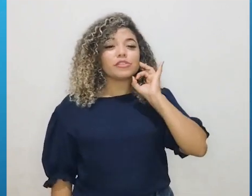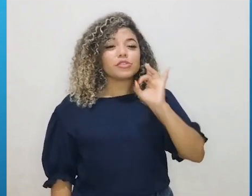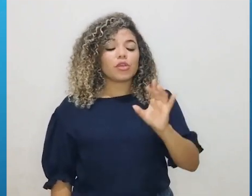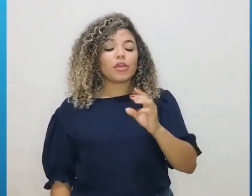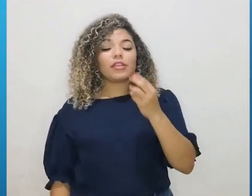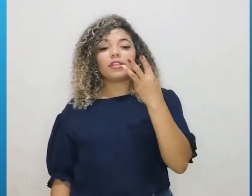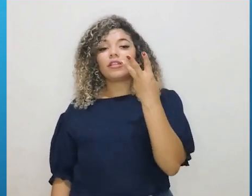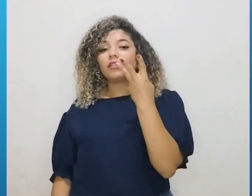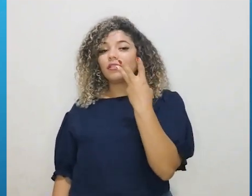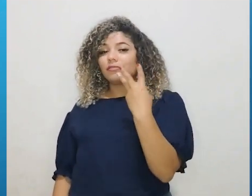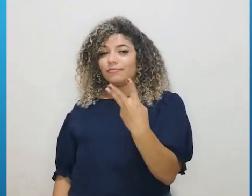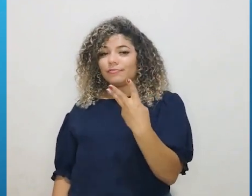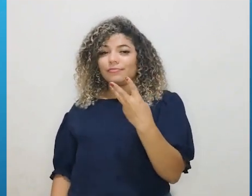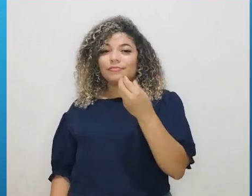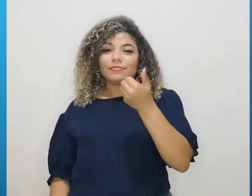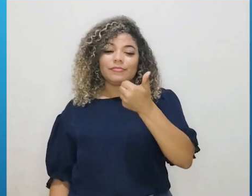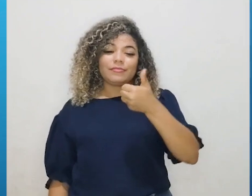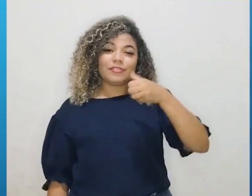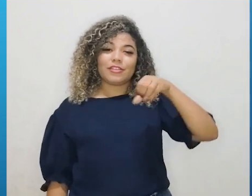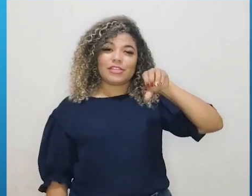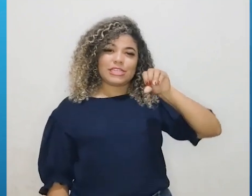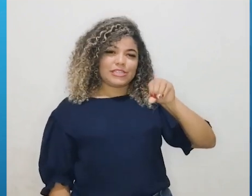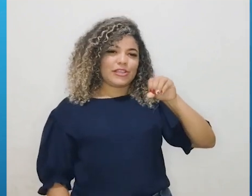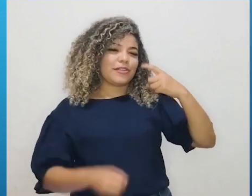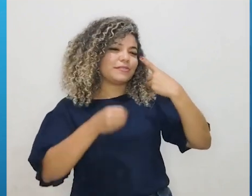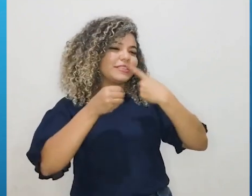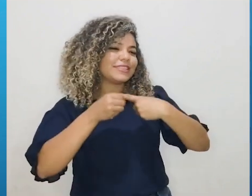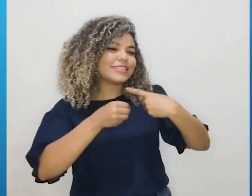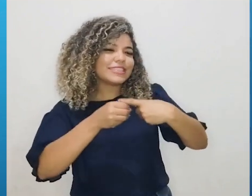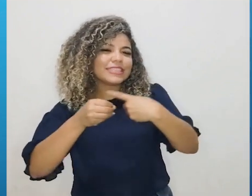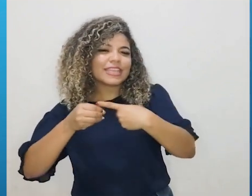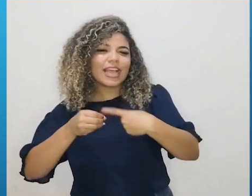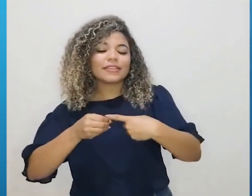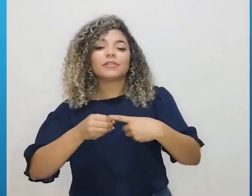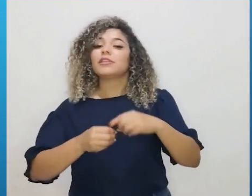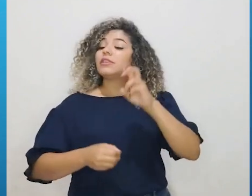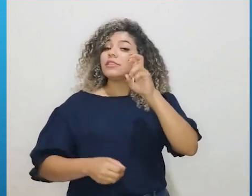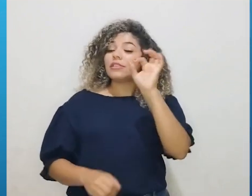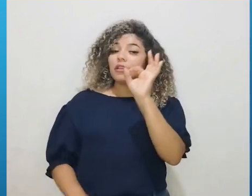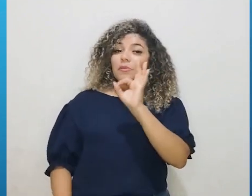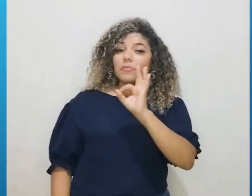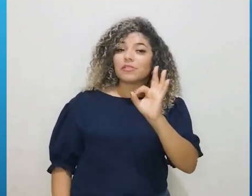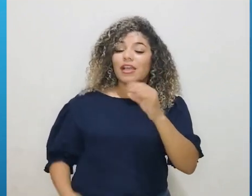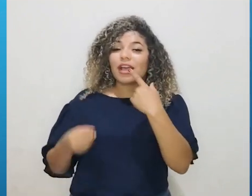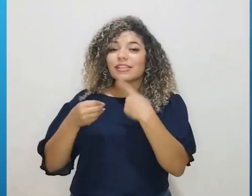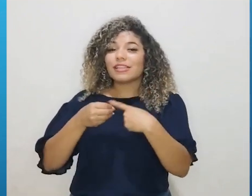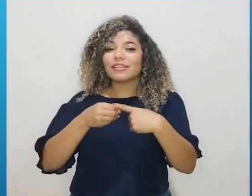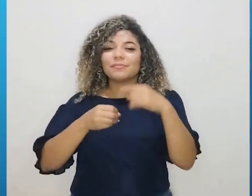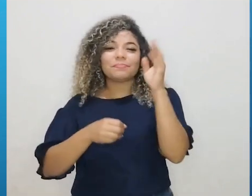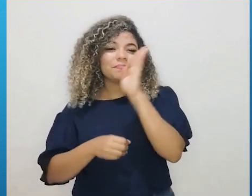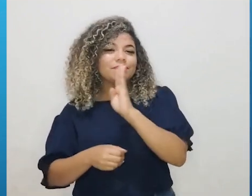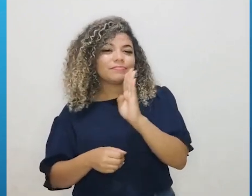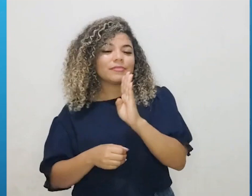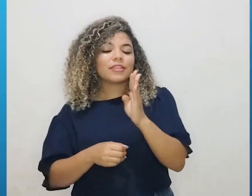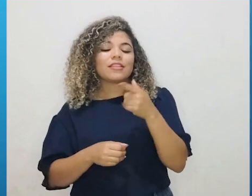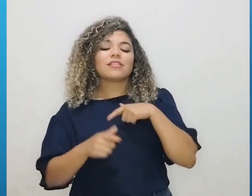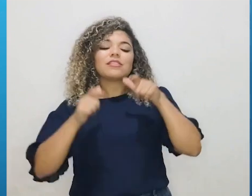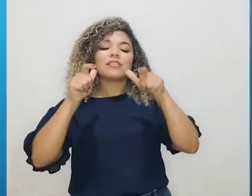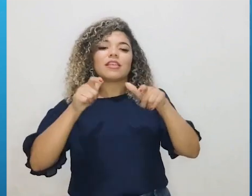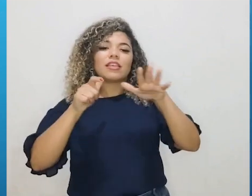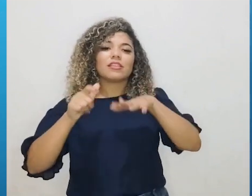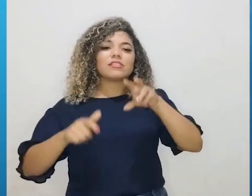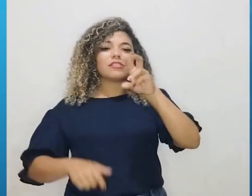319 cidades. E que 5% das cidades, cidades brasileiras concentram